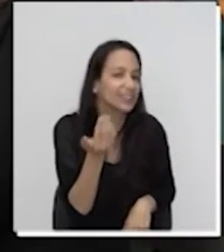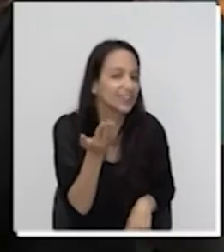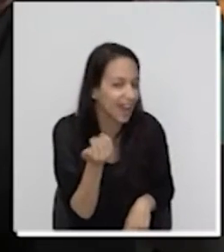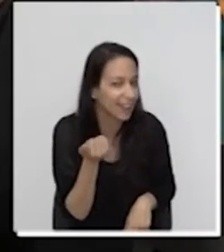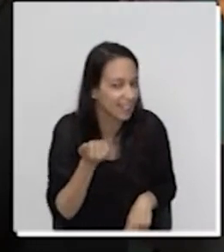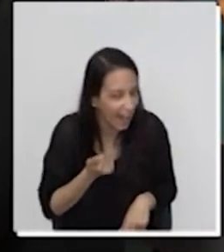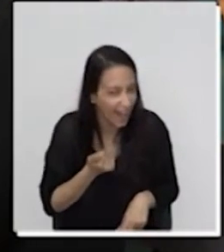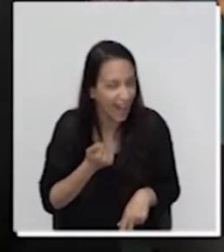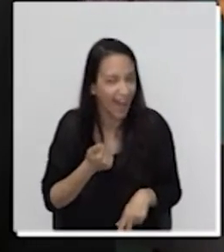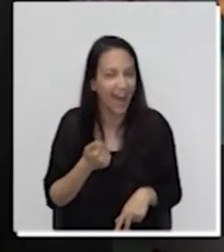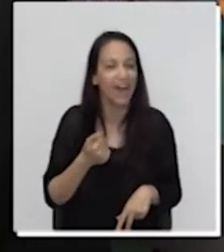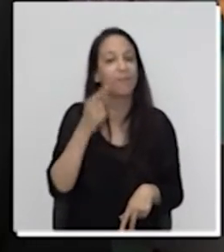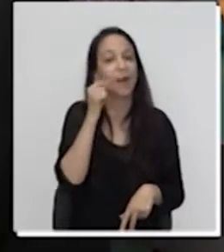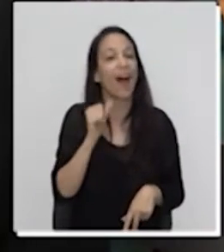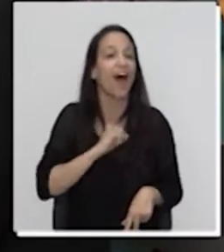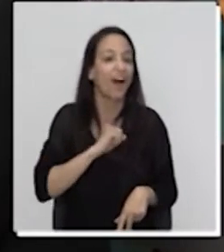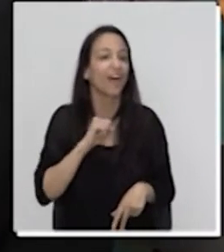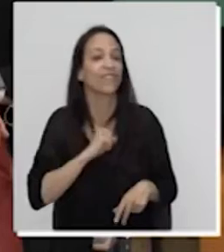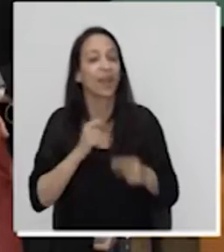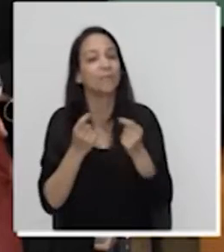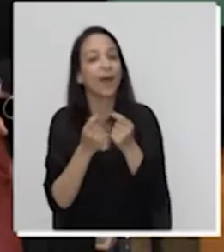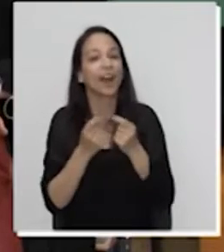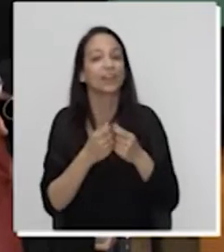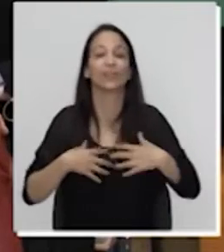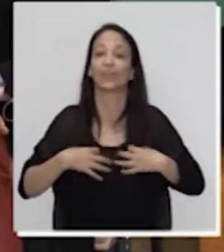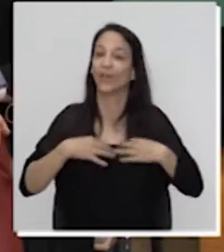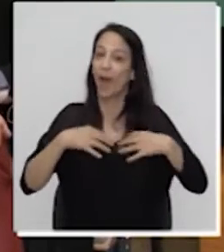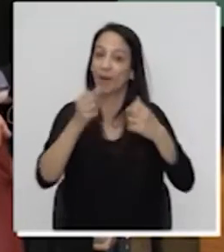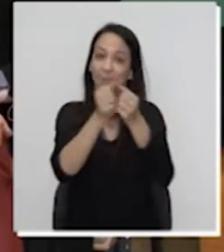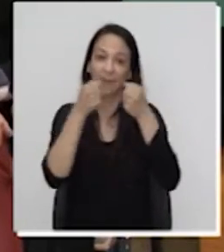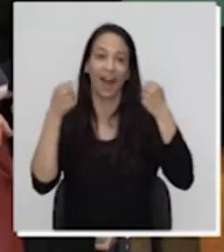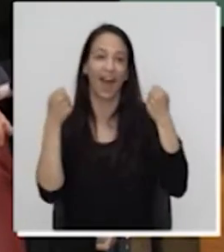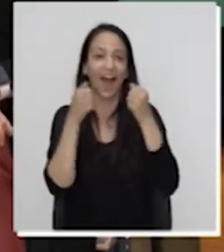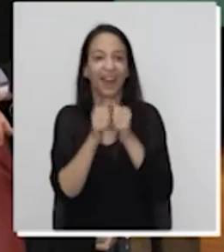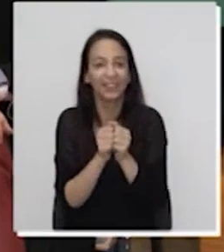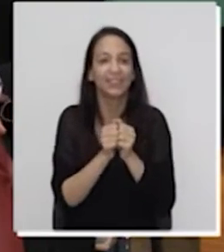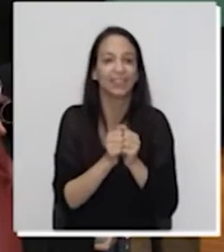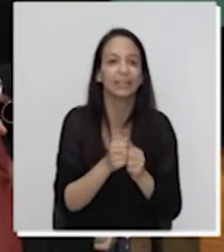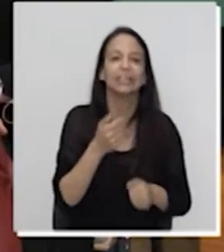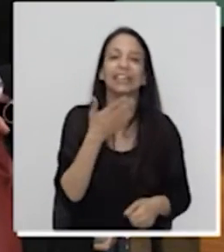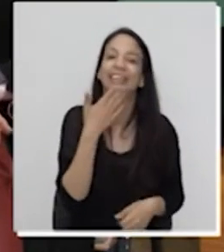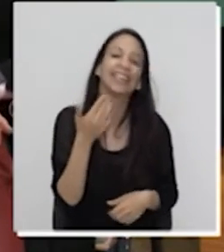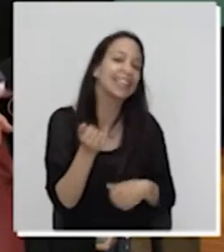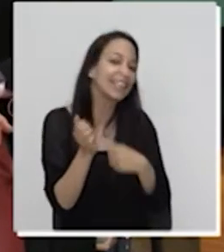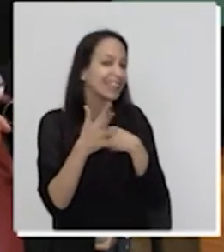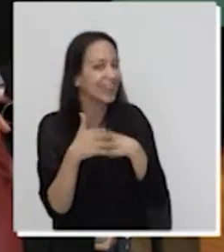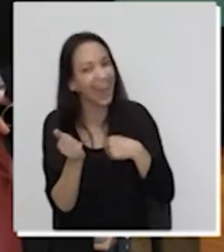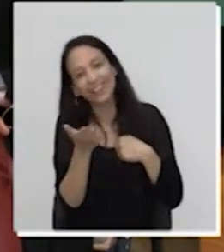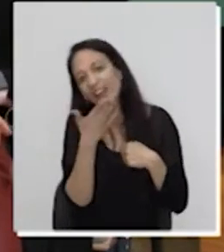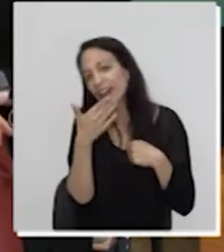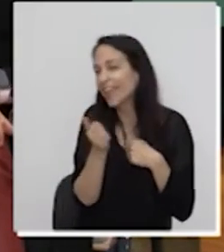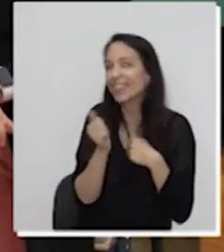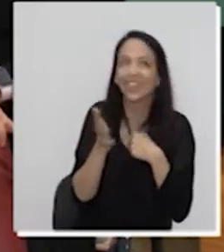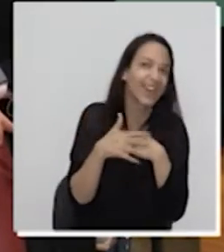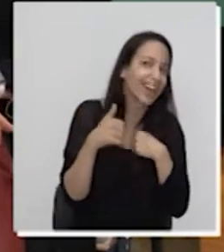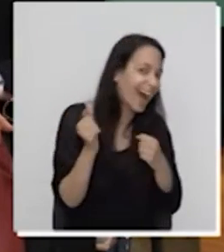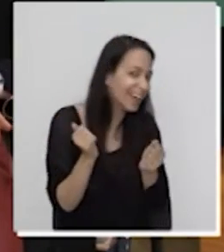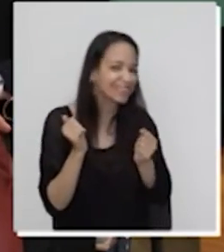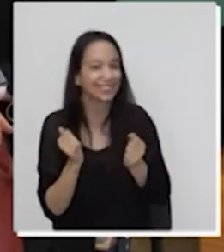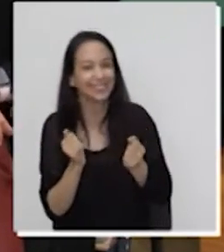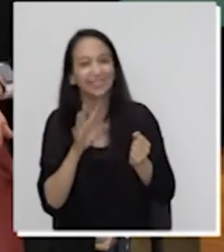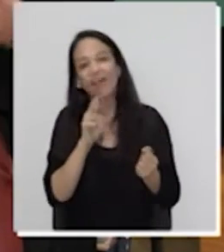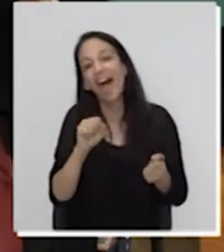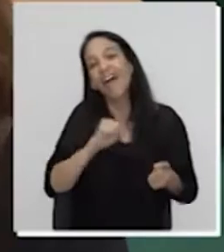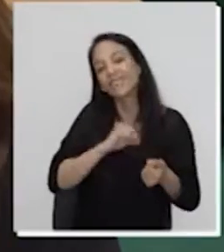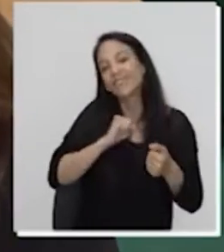O meu pai ao pé do guarda-fato. lindo gato, lindo gato. A minha mãe sentada